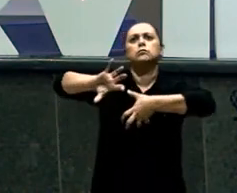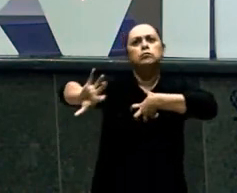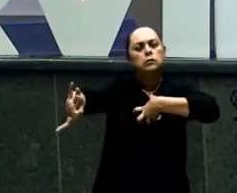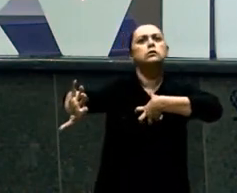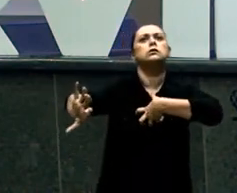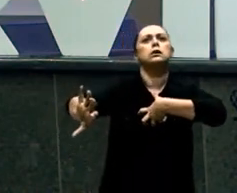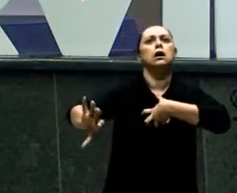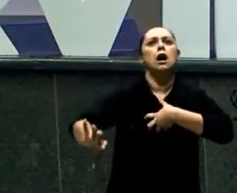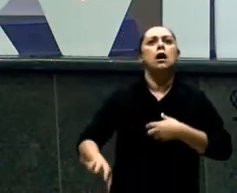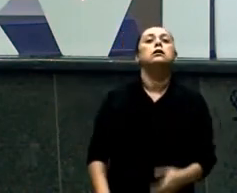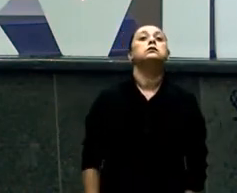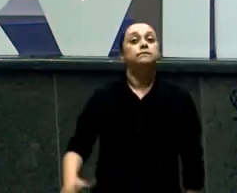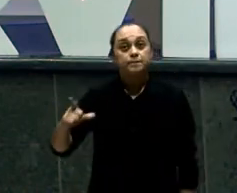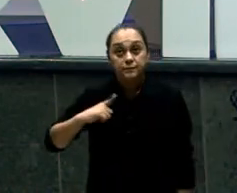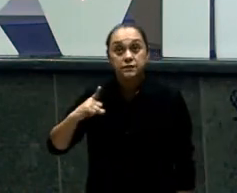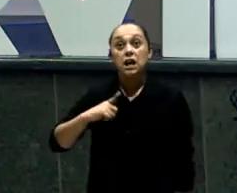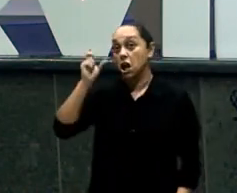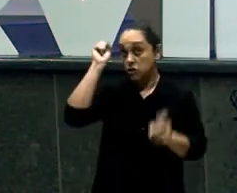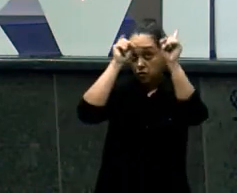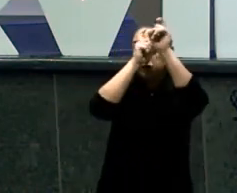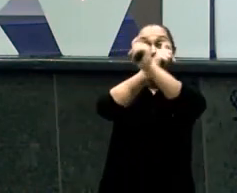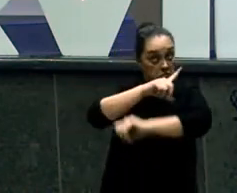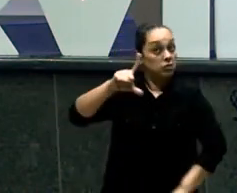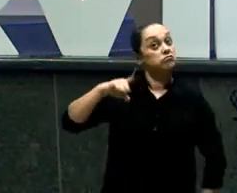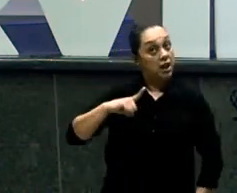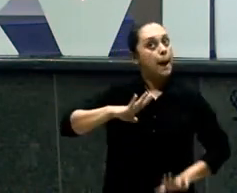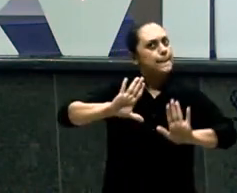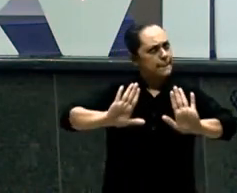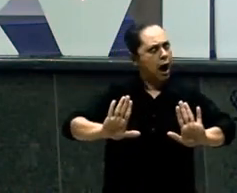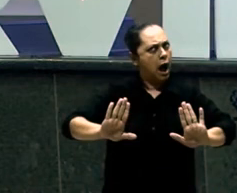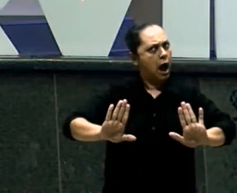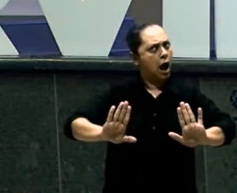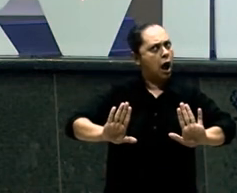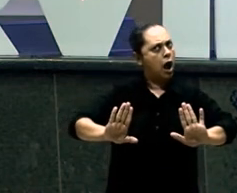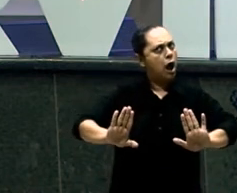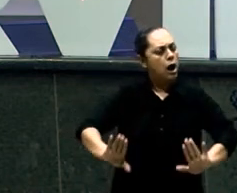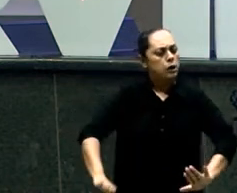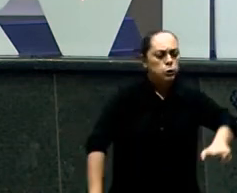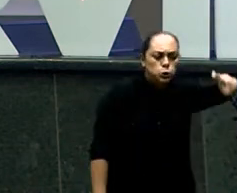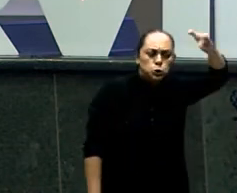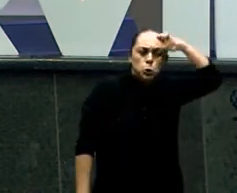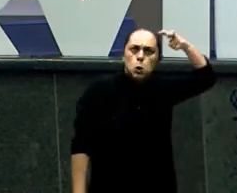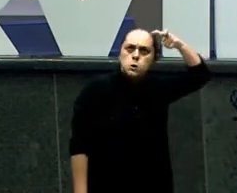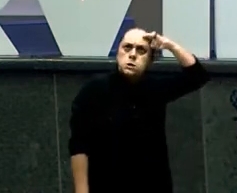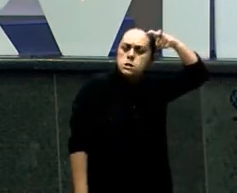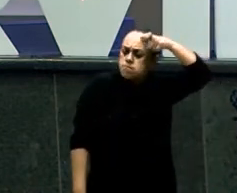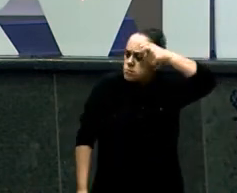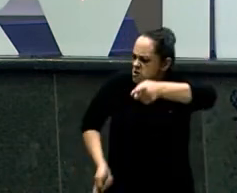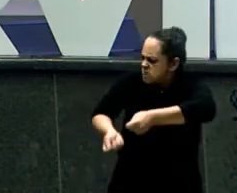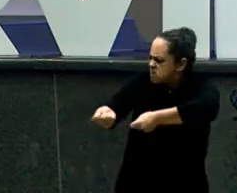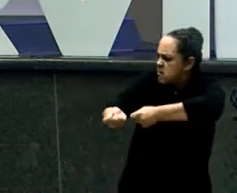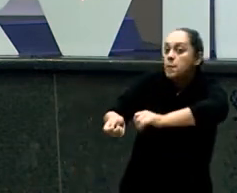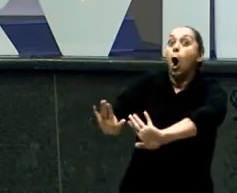fugir disso Mas se o inimigo Se levantar Eu me posiciono Do lado do meu irmão Diz nele Você não vai brigar